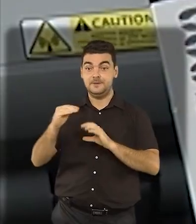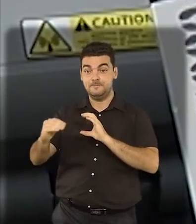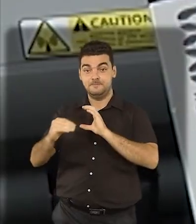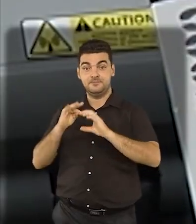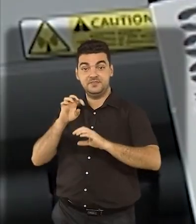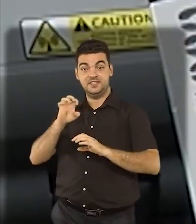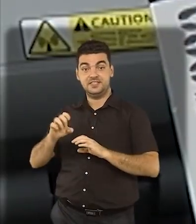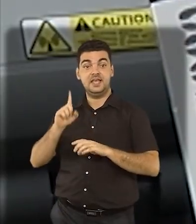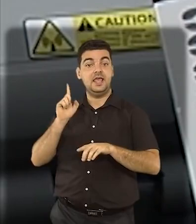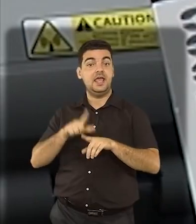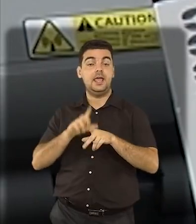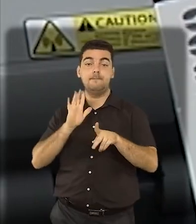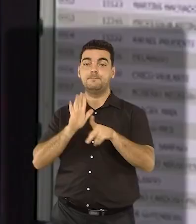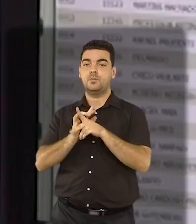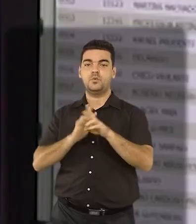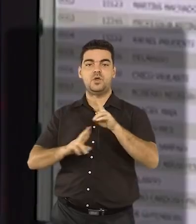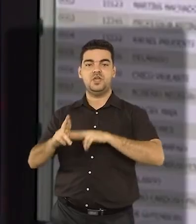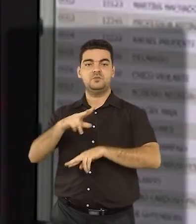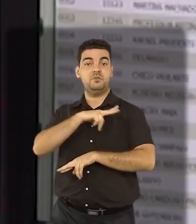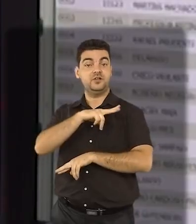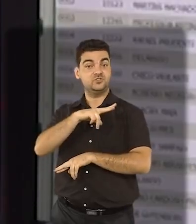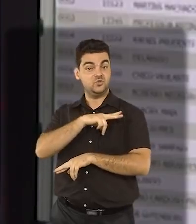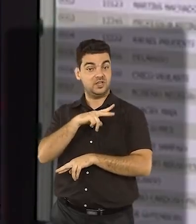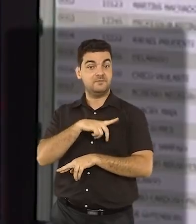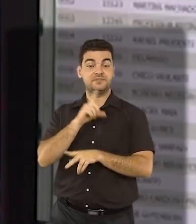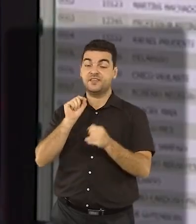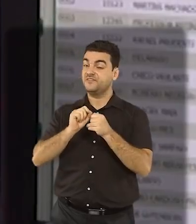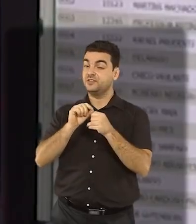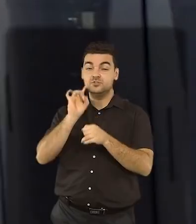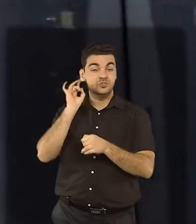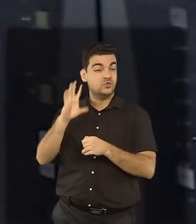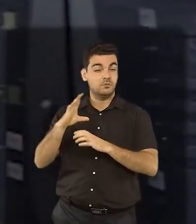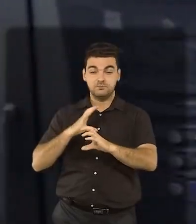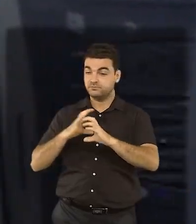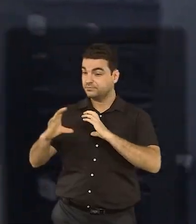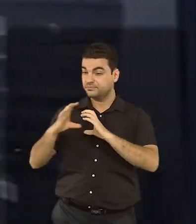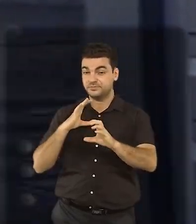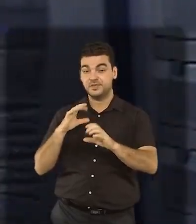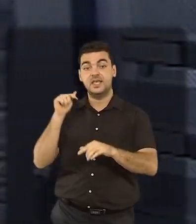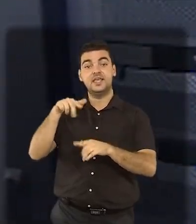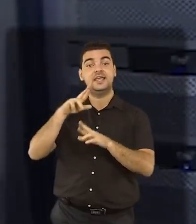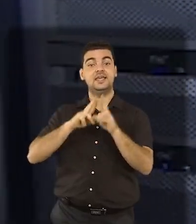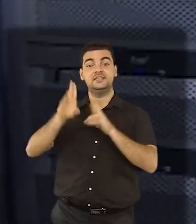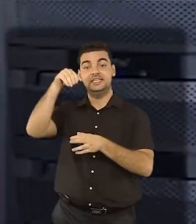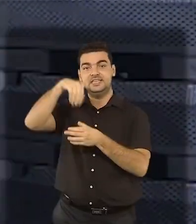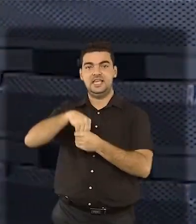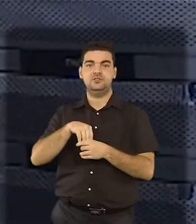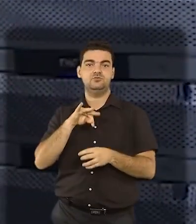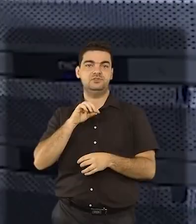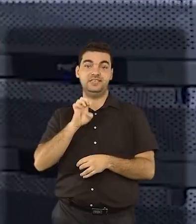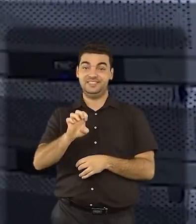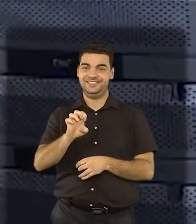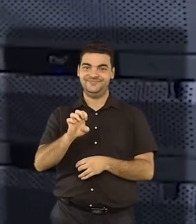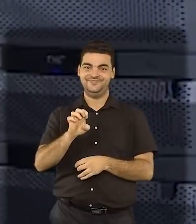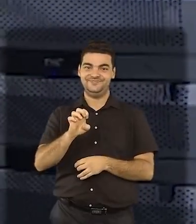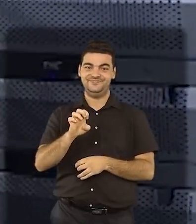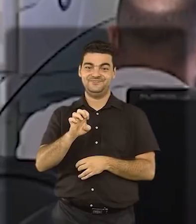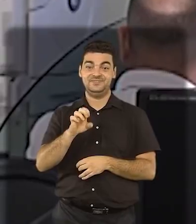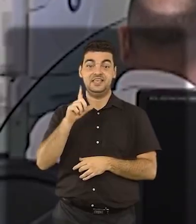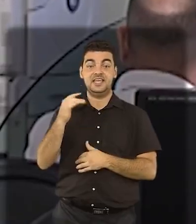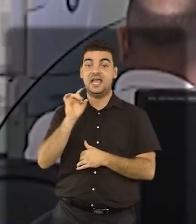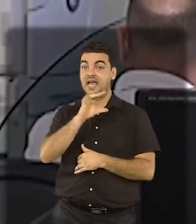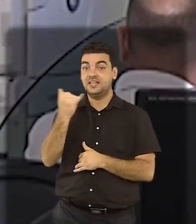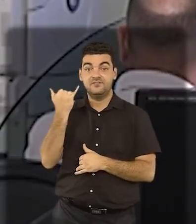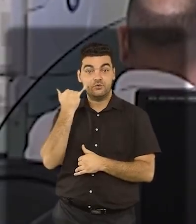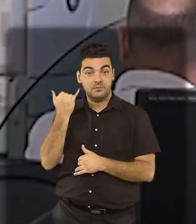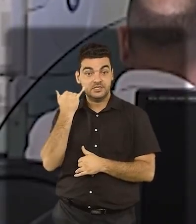dá por um canal exclusivo, feito só para isso e criado na rede do próprio TSE. E os dados